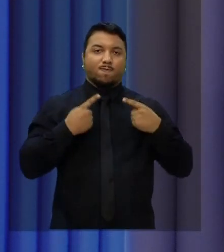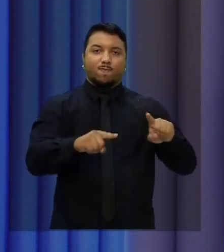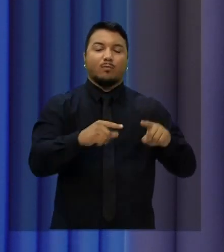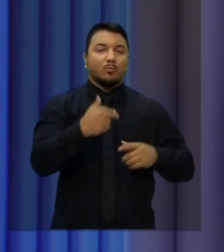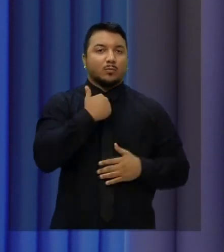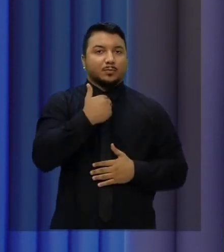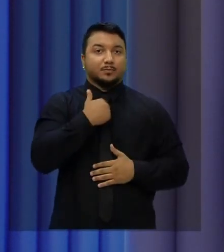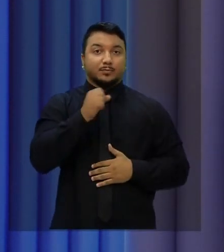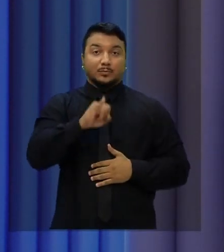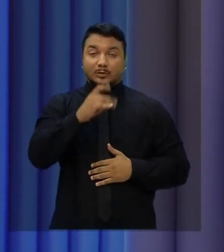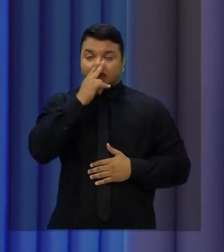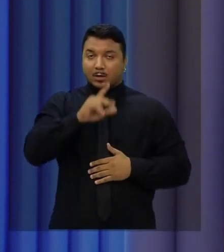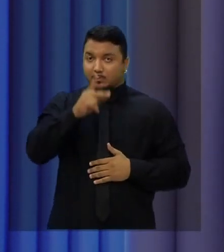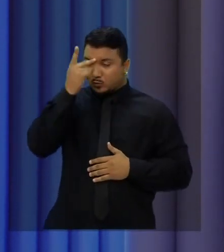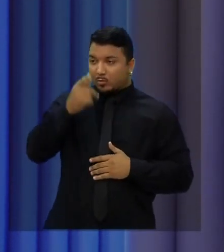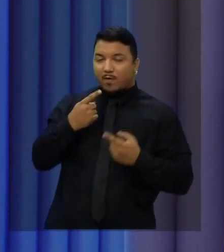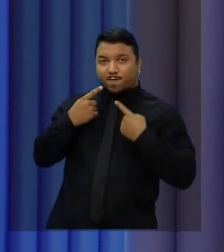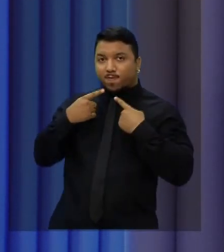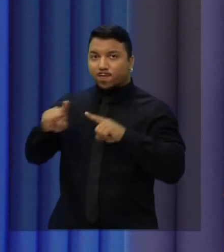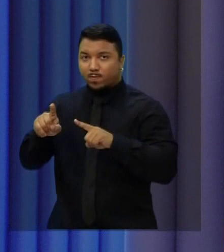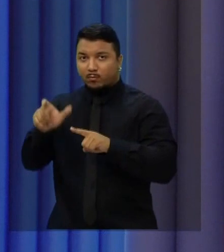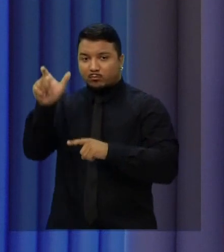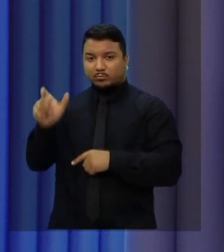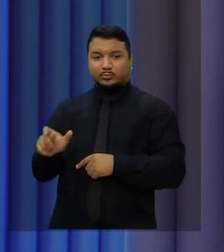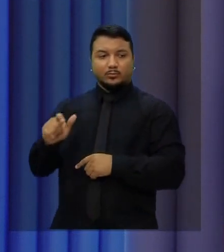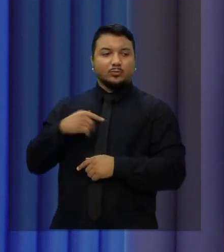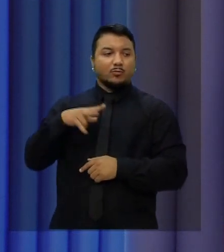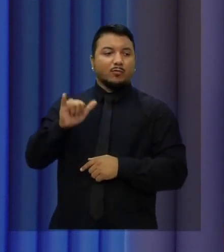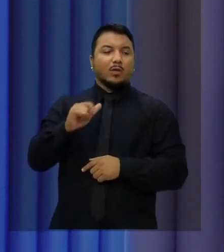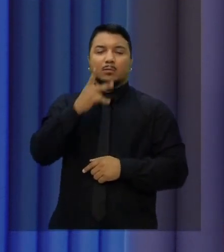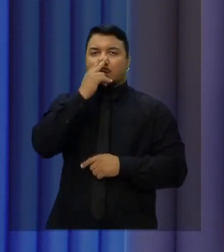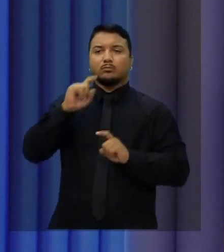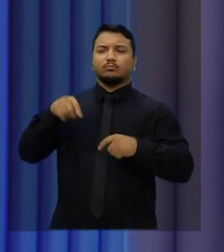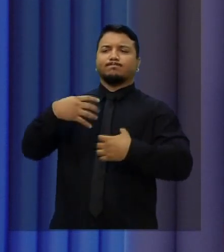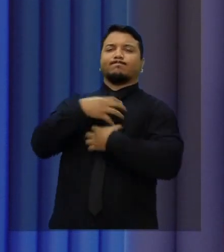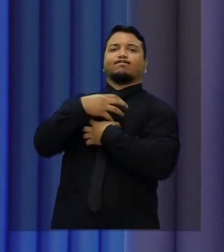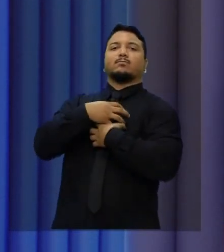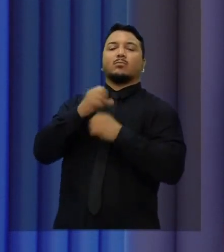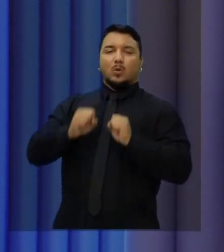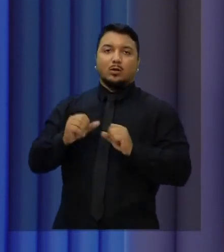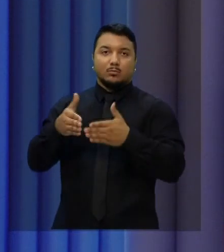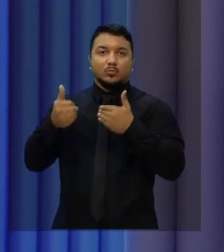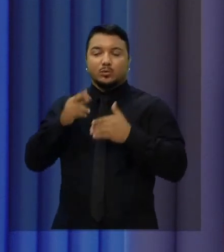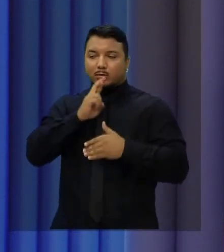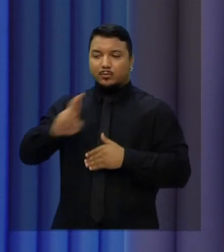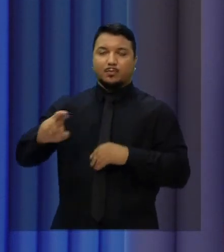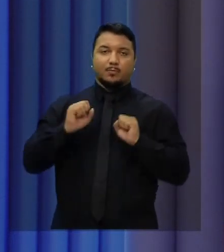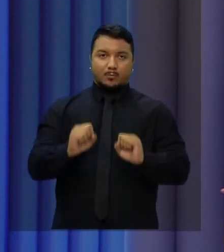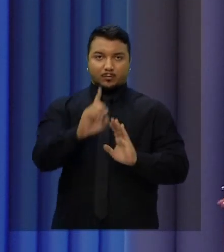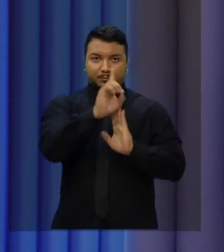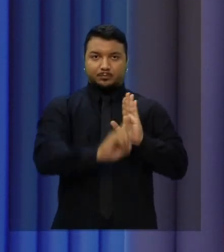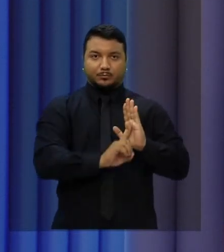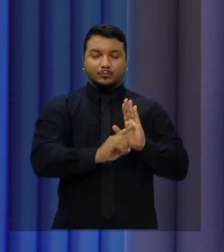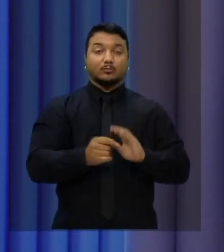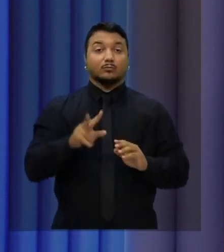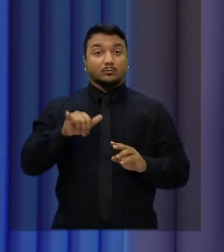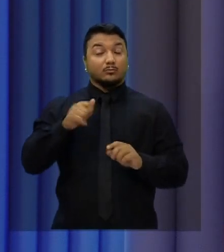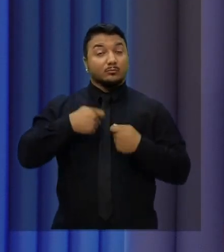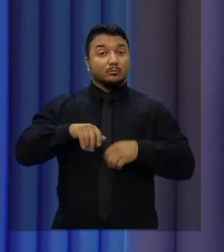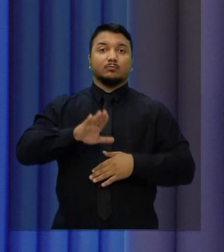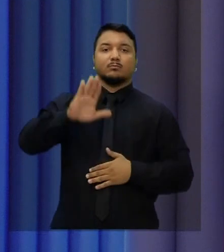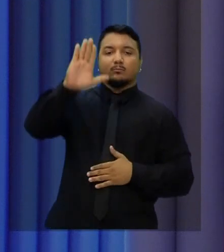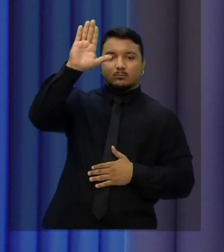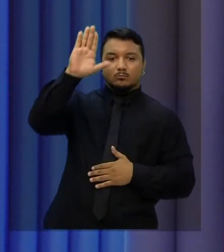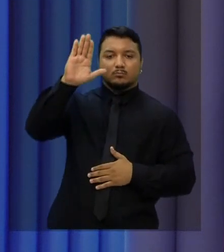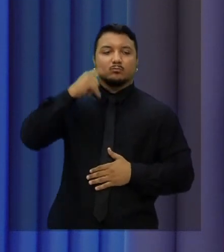candidato citar um adversário de modo ofensivo, o candidato ofendido poderá pedir direito de resposta. Para isso, deverá levantar a mão